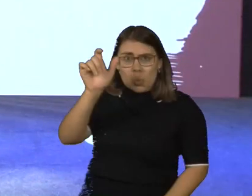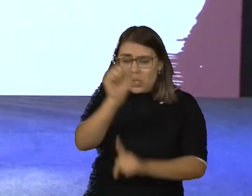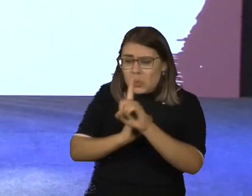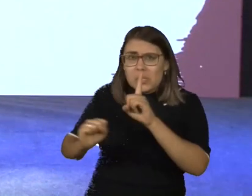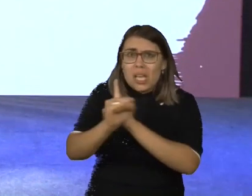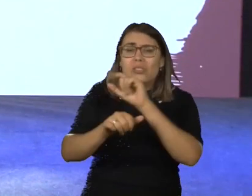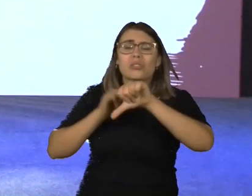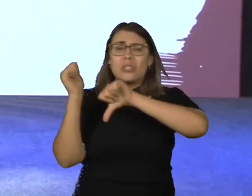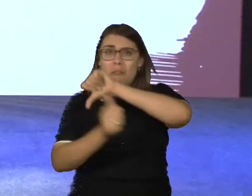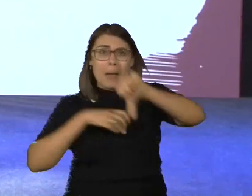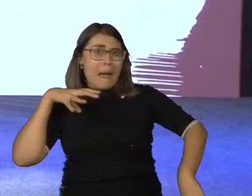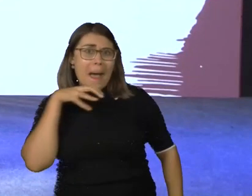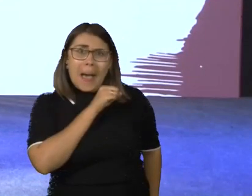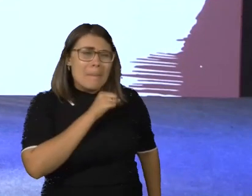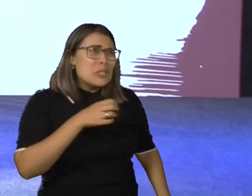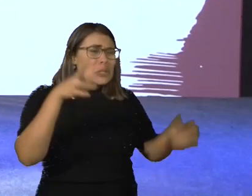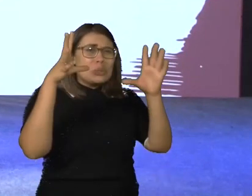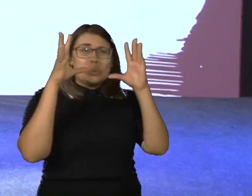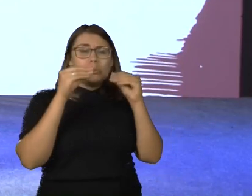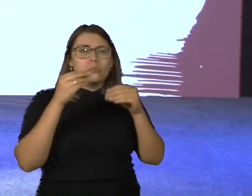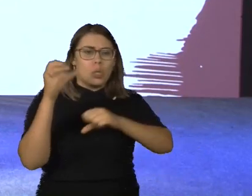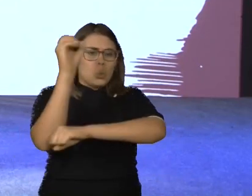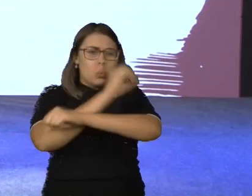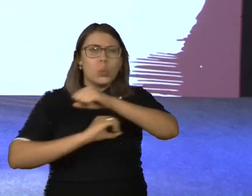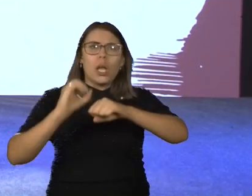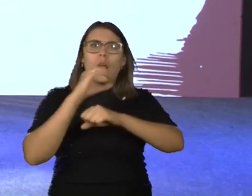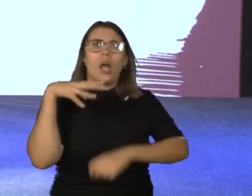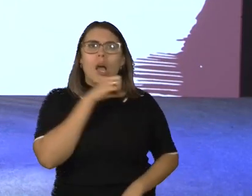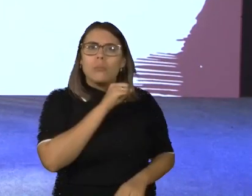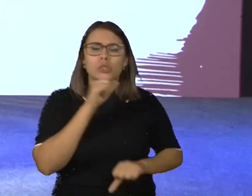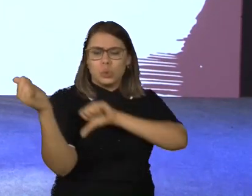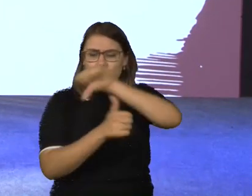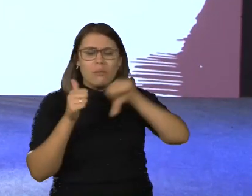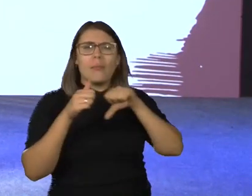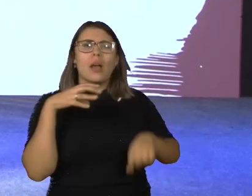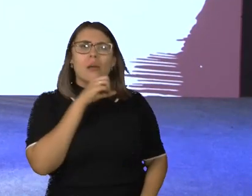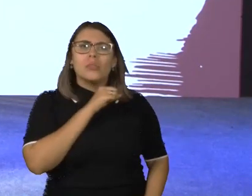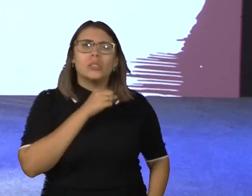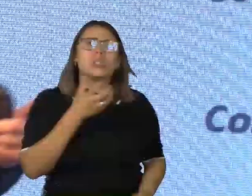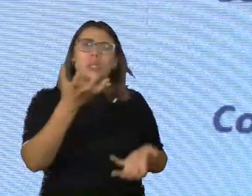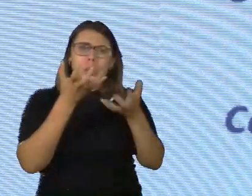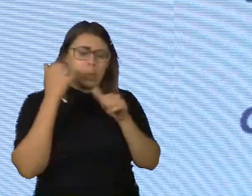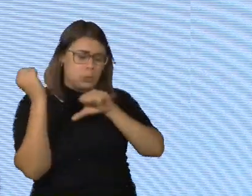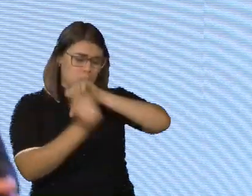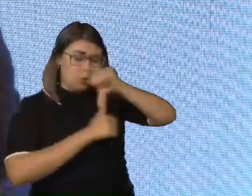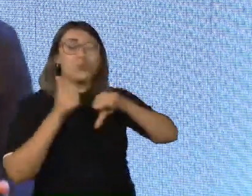mude da noite para o dia. Eu quero que amanhã as pessoas comuns que não conhecem a deficiência, que foram ensinadas uma vida inteira,